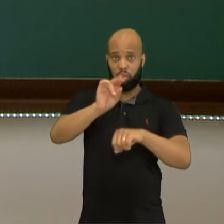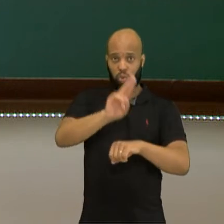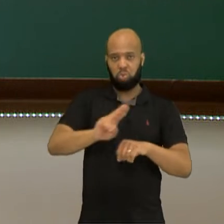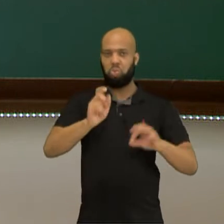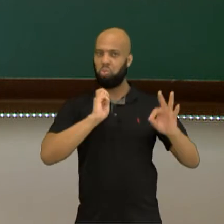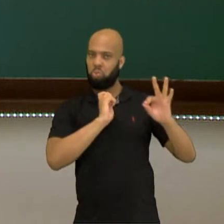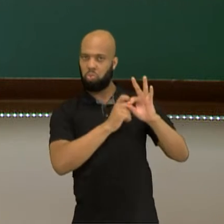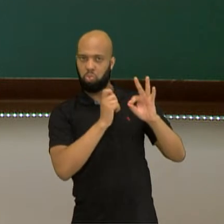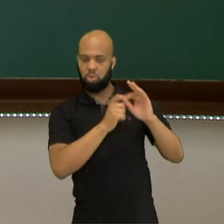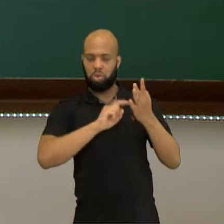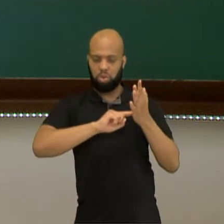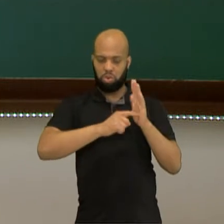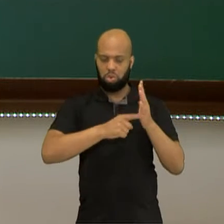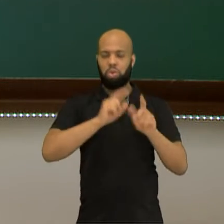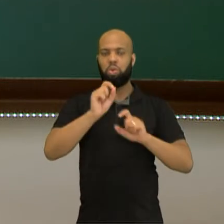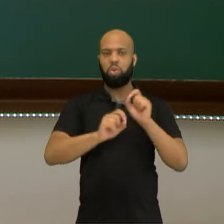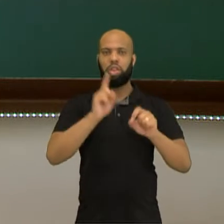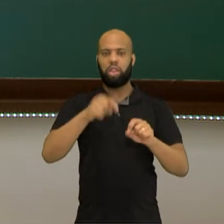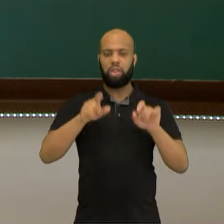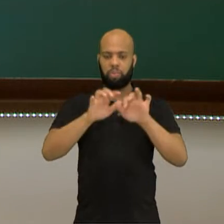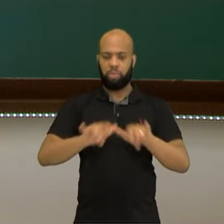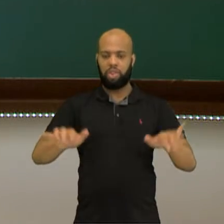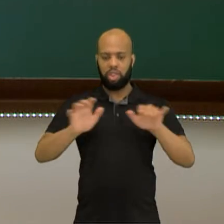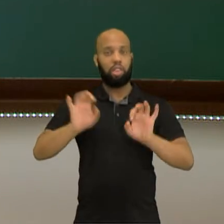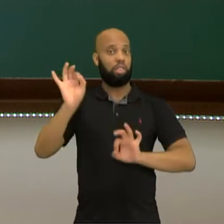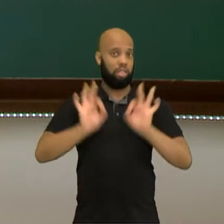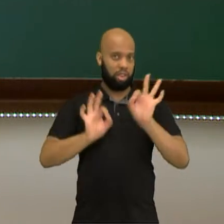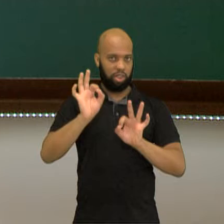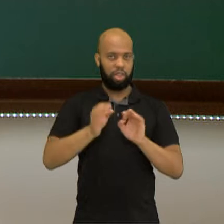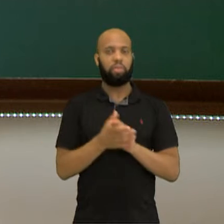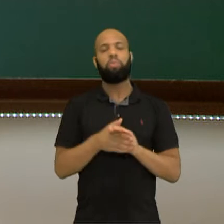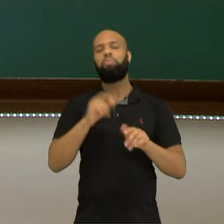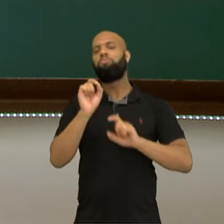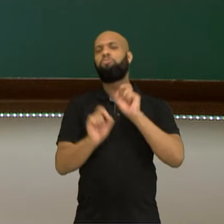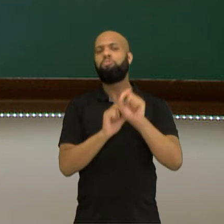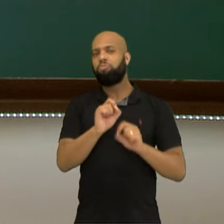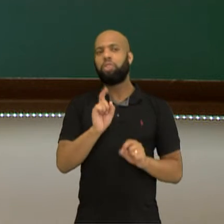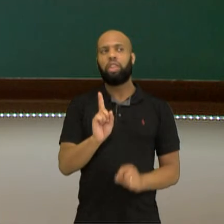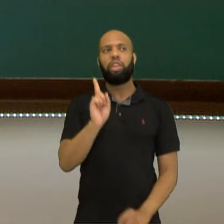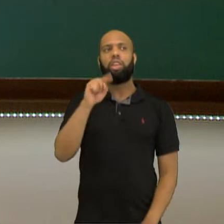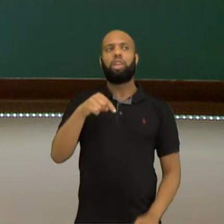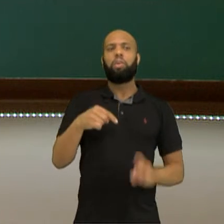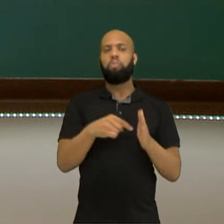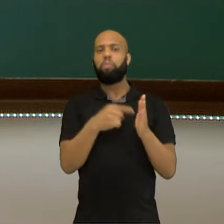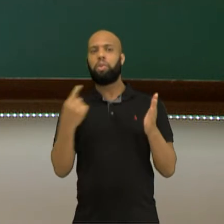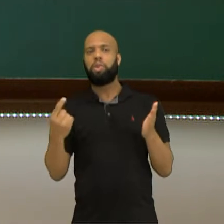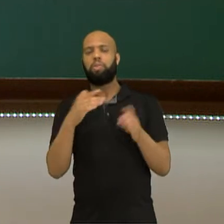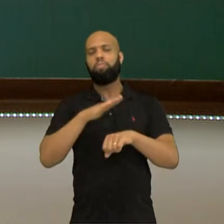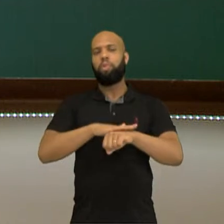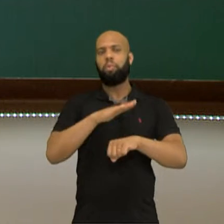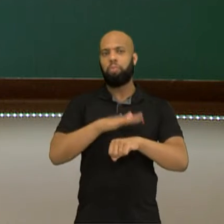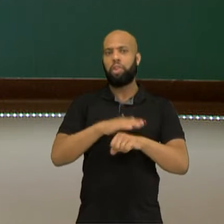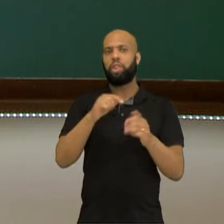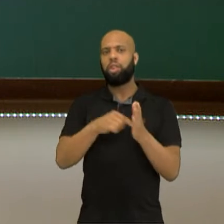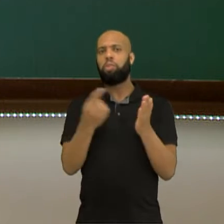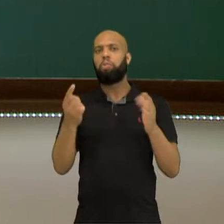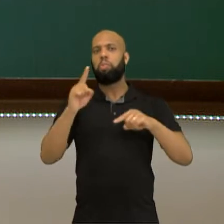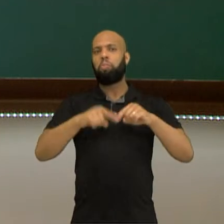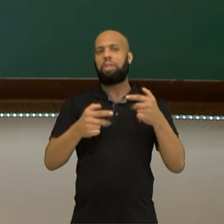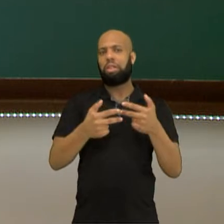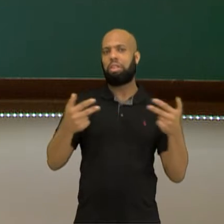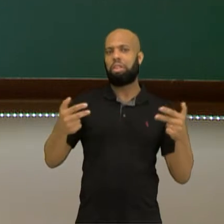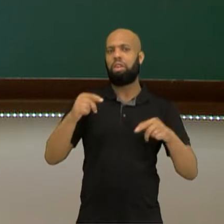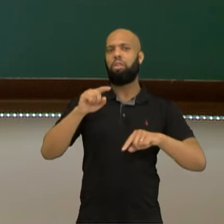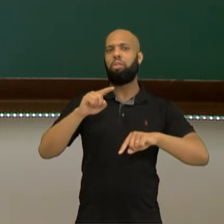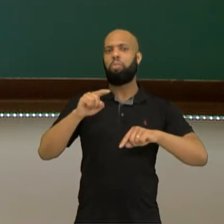A isto ele se chama de piano preparado. Essa é a, é o primeiro, é o primeiro momento